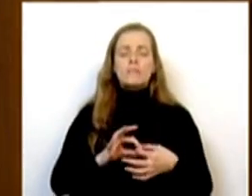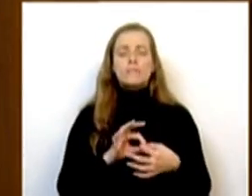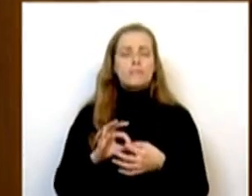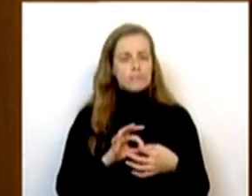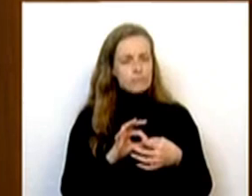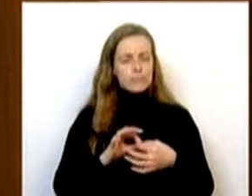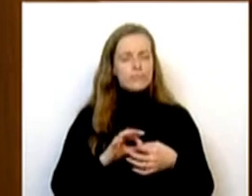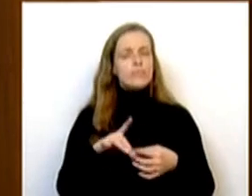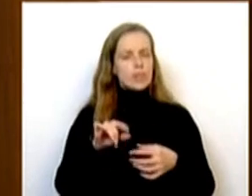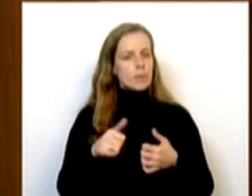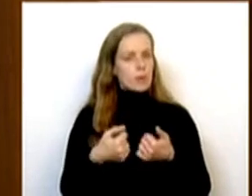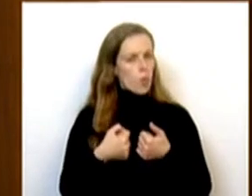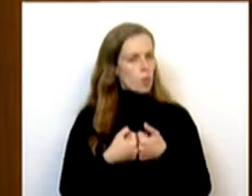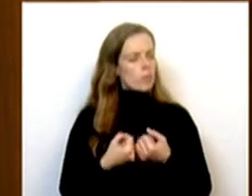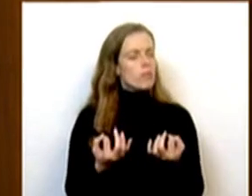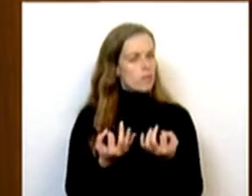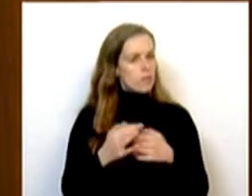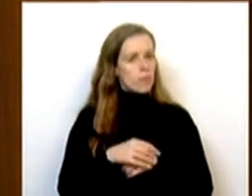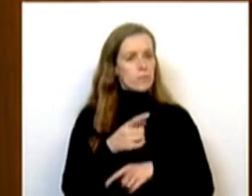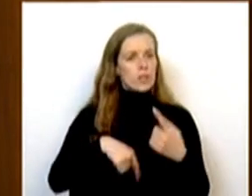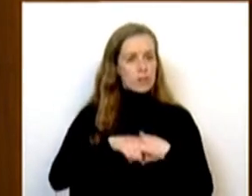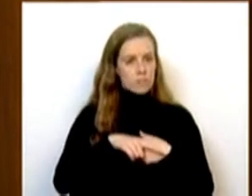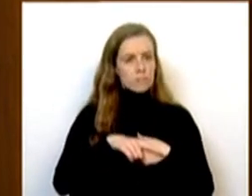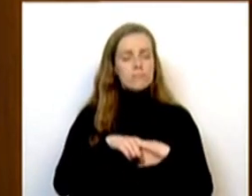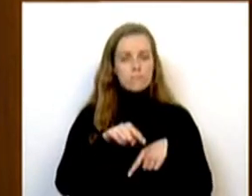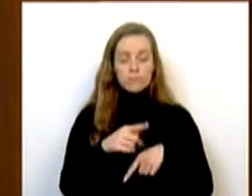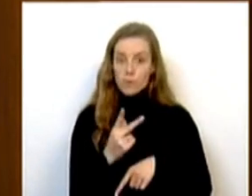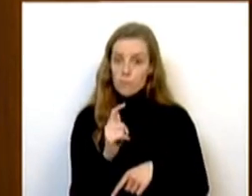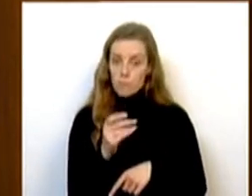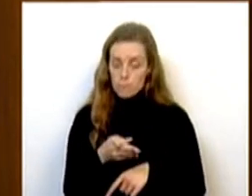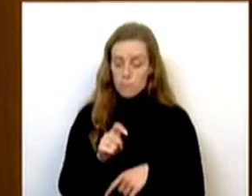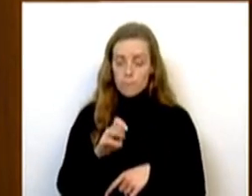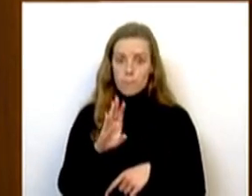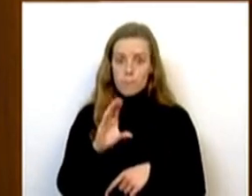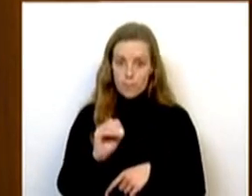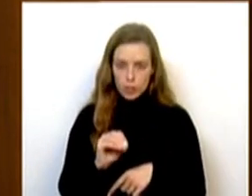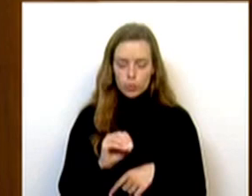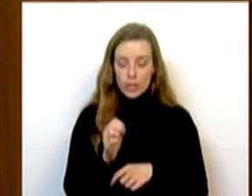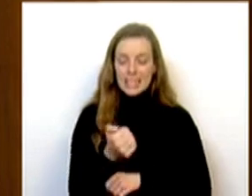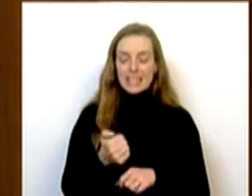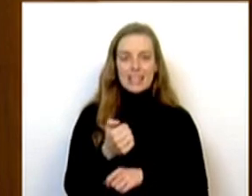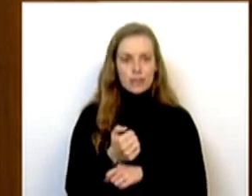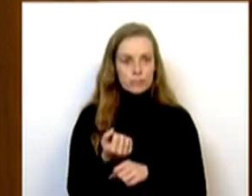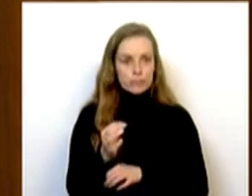competitividade. Relativamente à nova vaga PESCO, à quinta vaga,